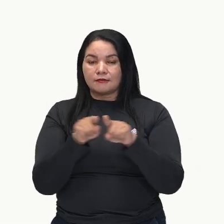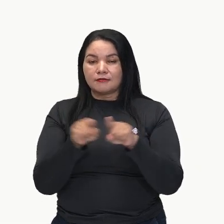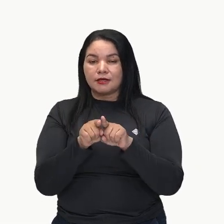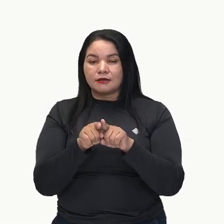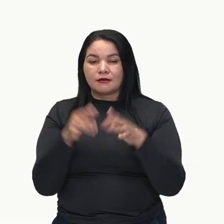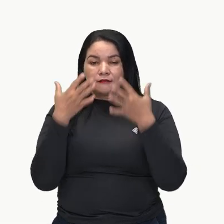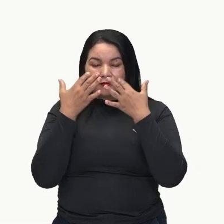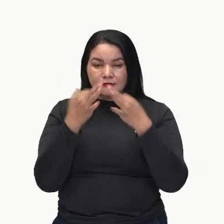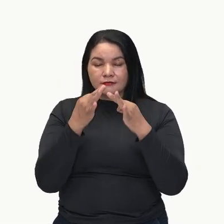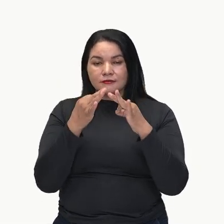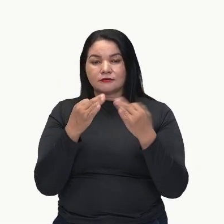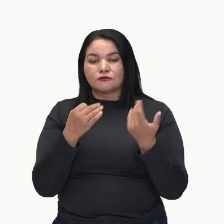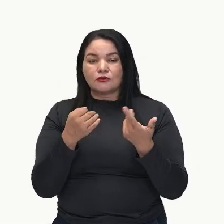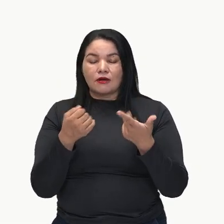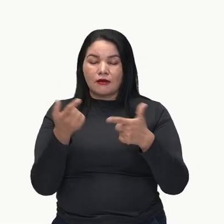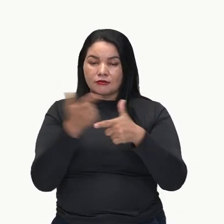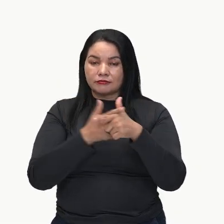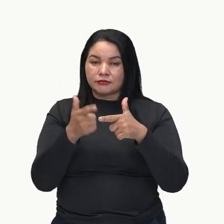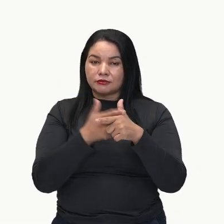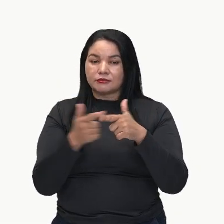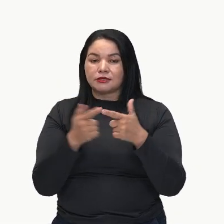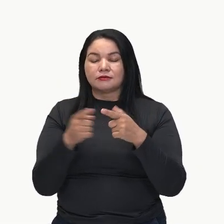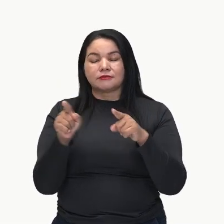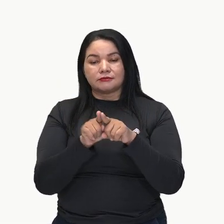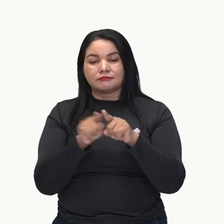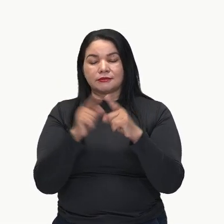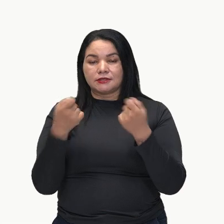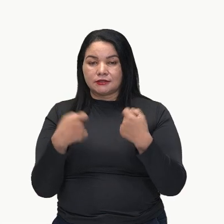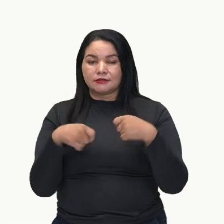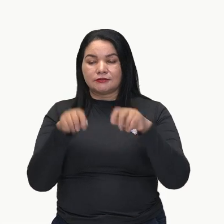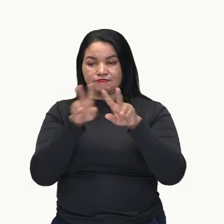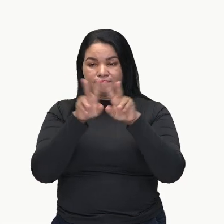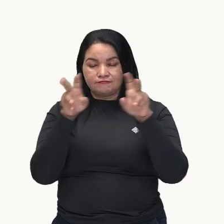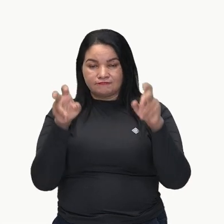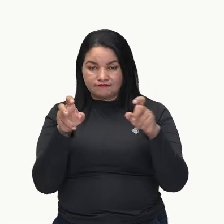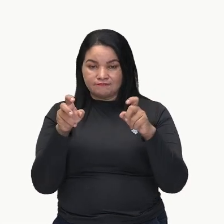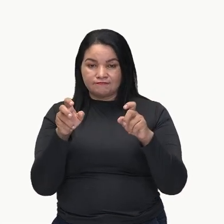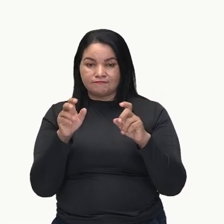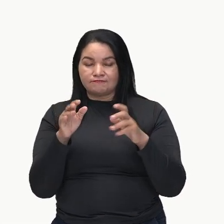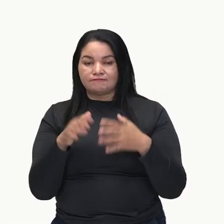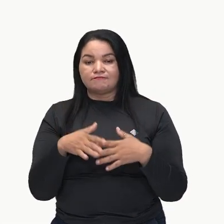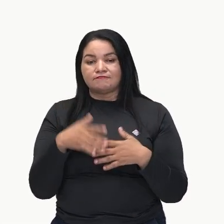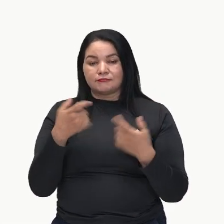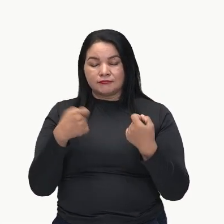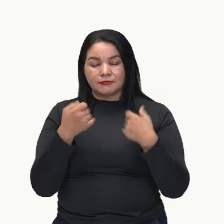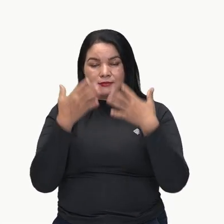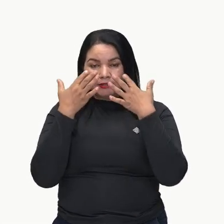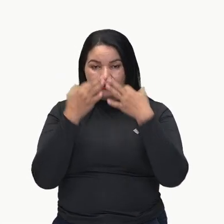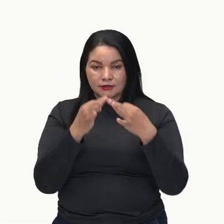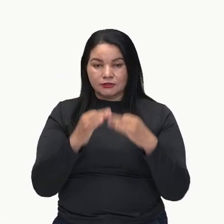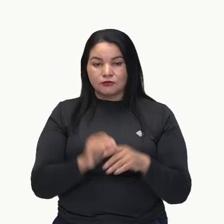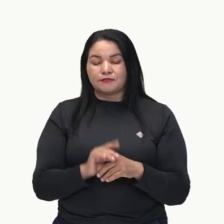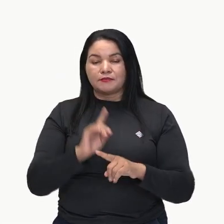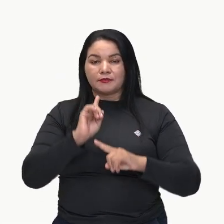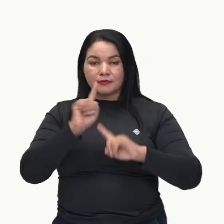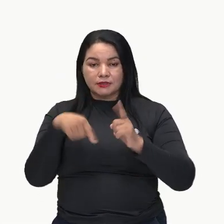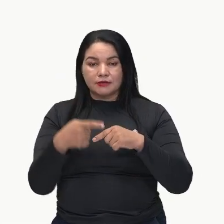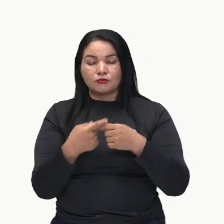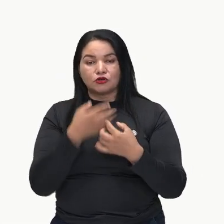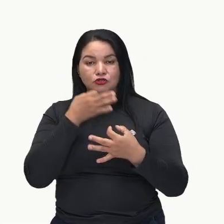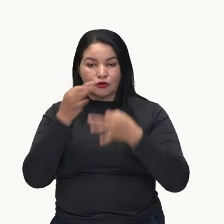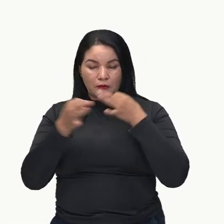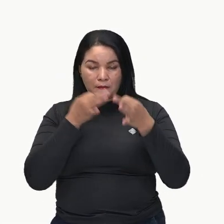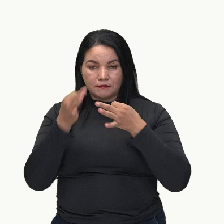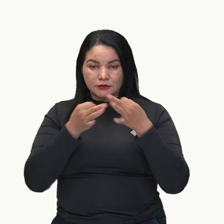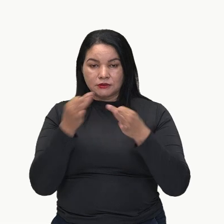existem em relação a esse tema. Na sequência, olha só, nós temos aí o ponto de vista evidenciado. Lá no